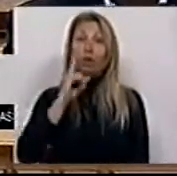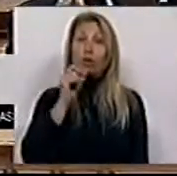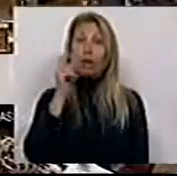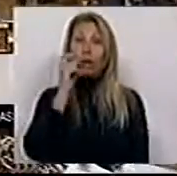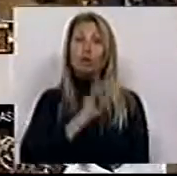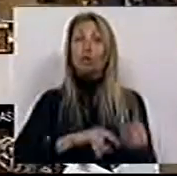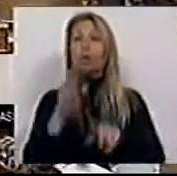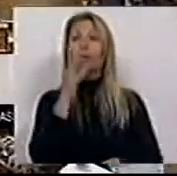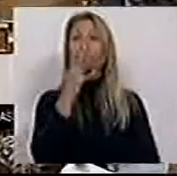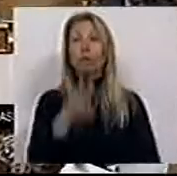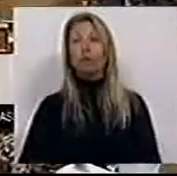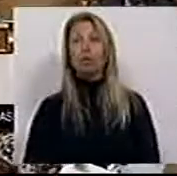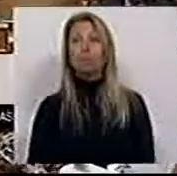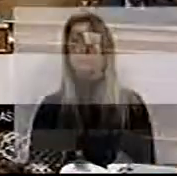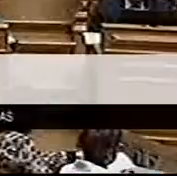deputados.